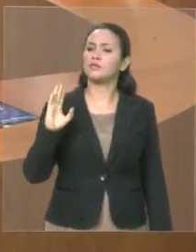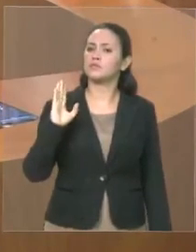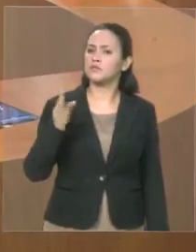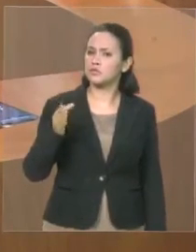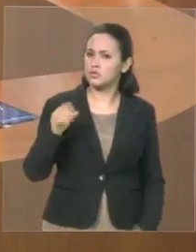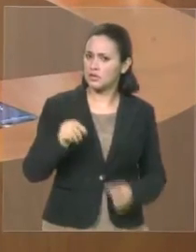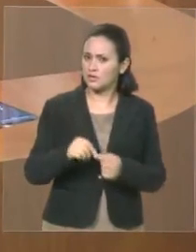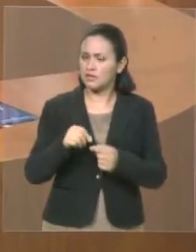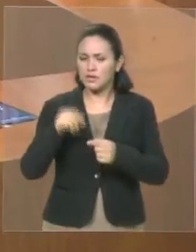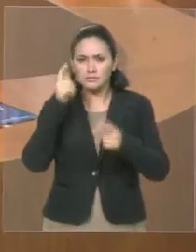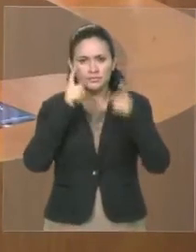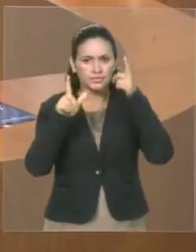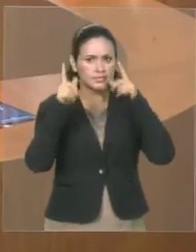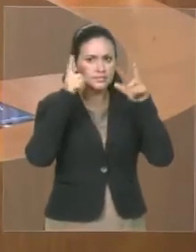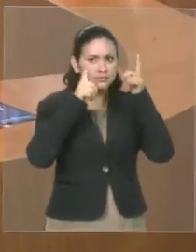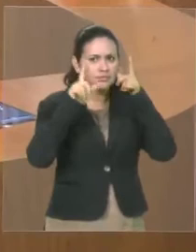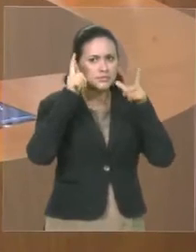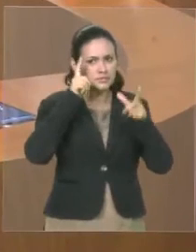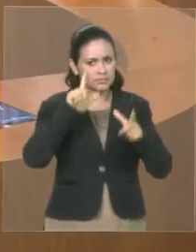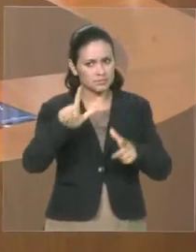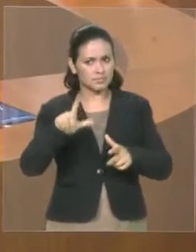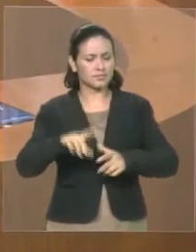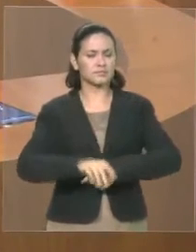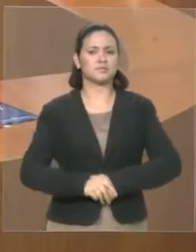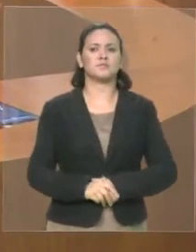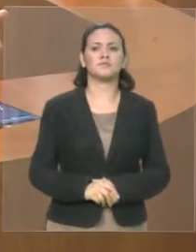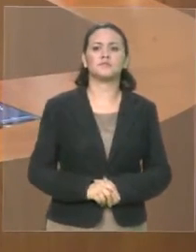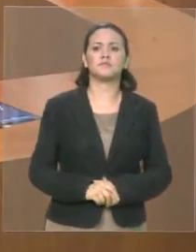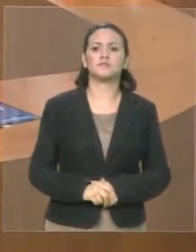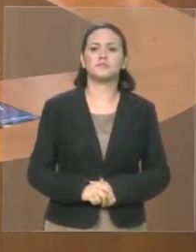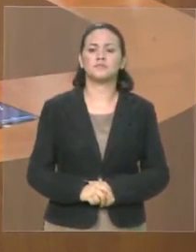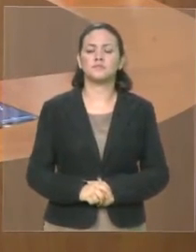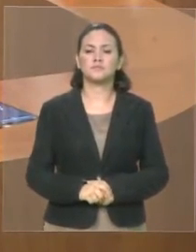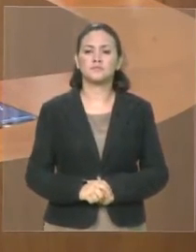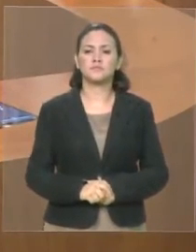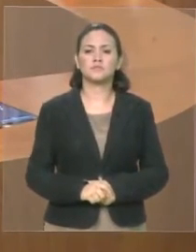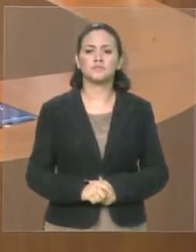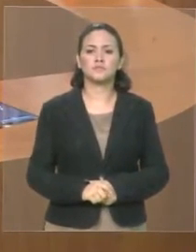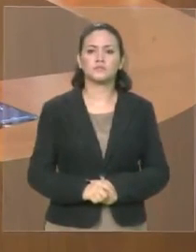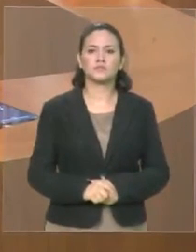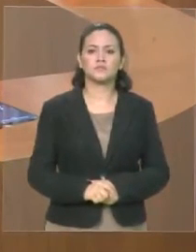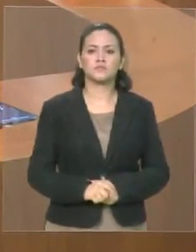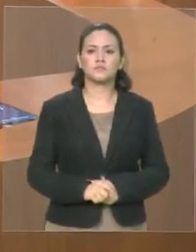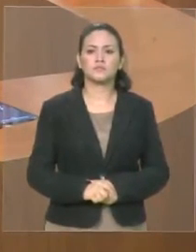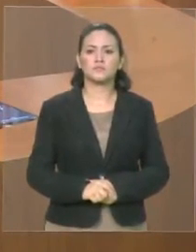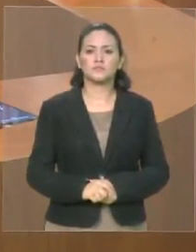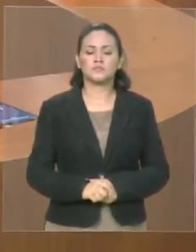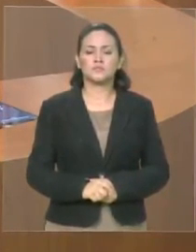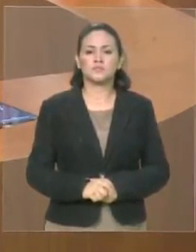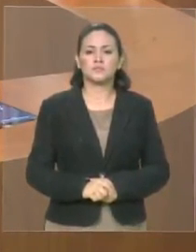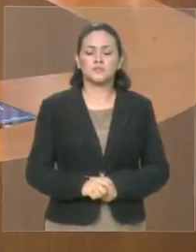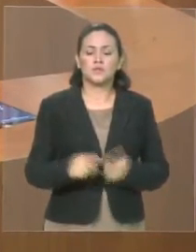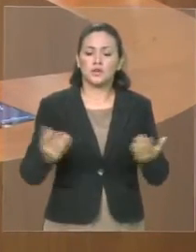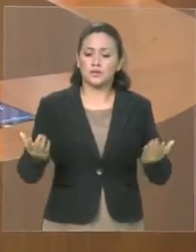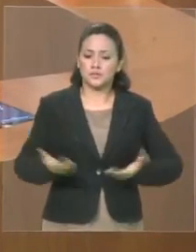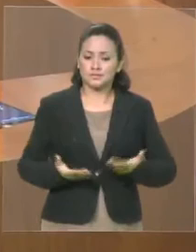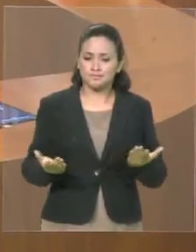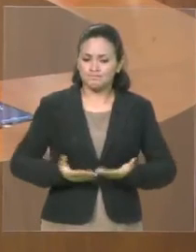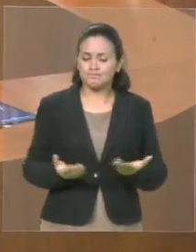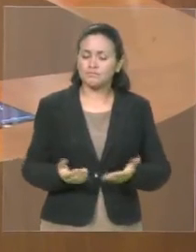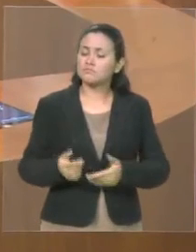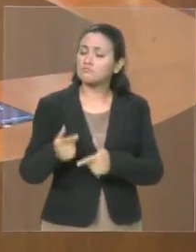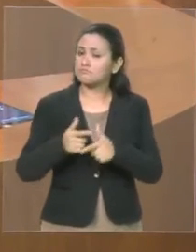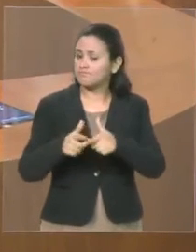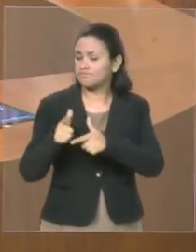Muitos renderam homenagem ao colega Sérgio Frota pela condução do clube, agora passa por um momento de